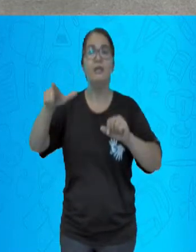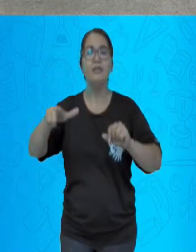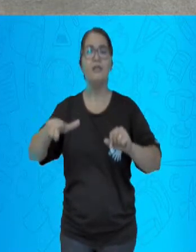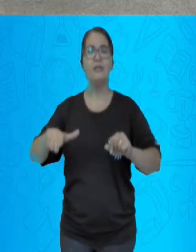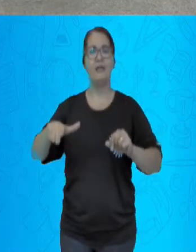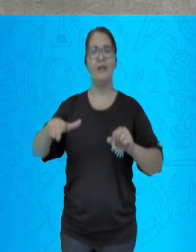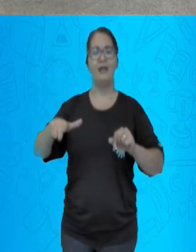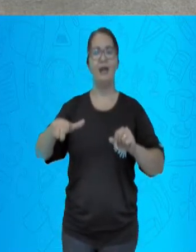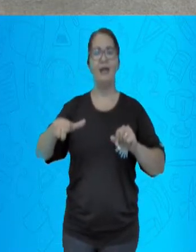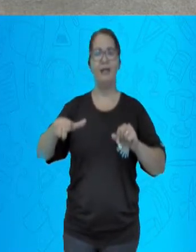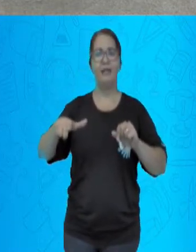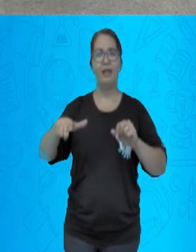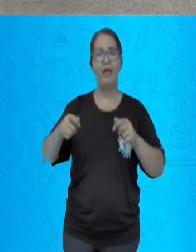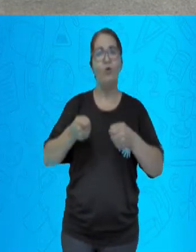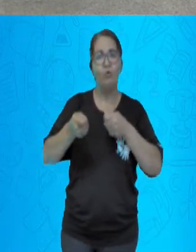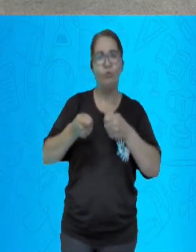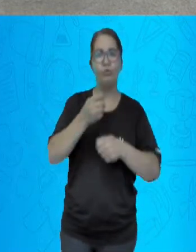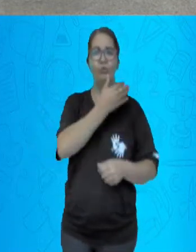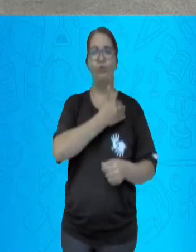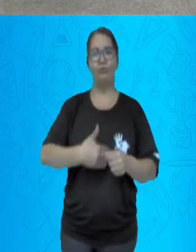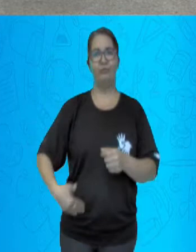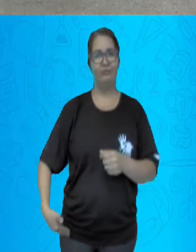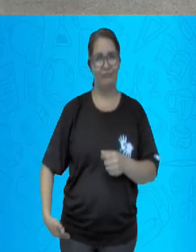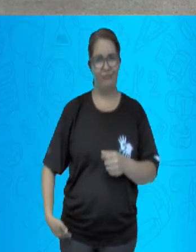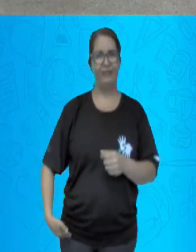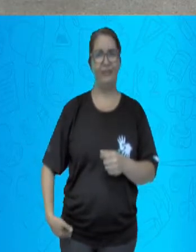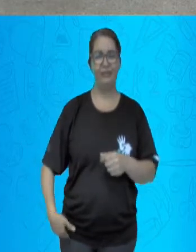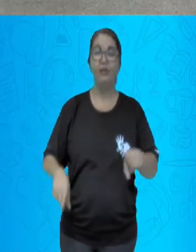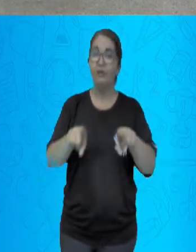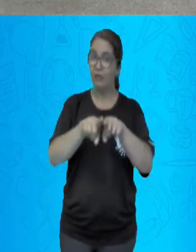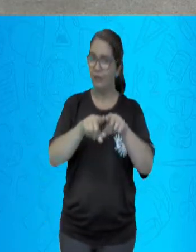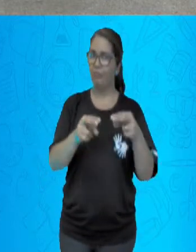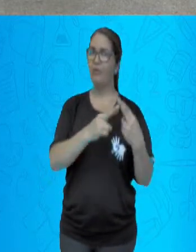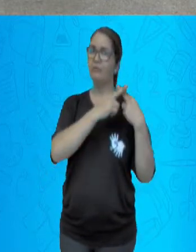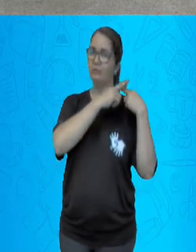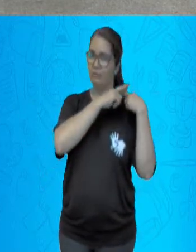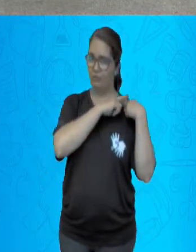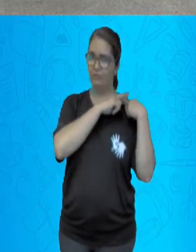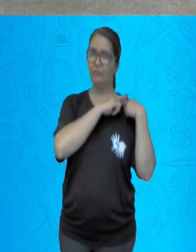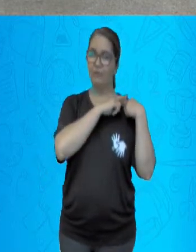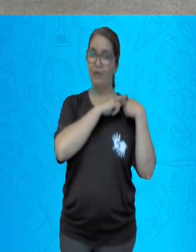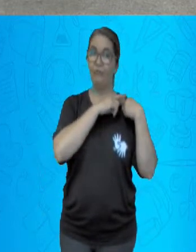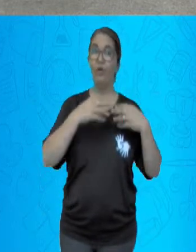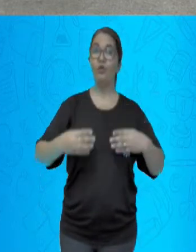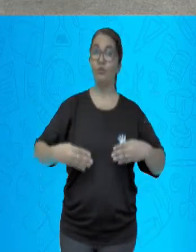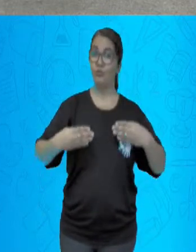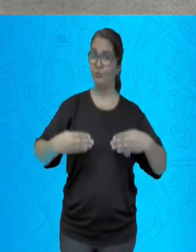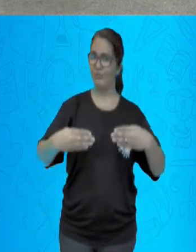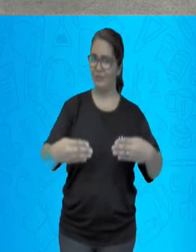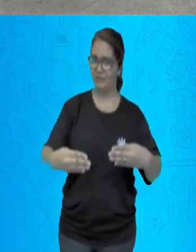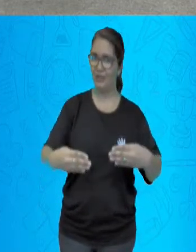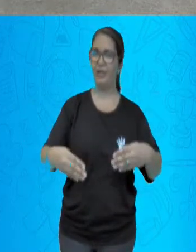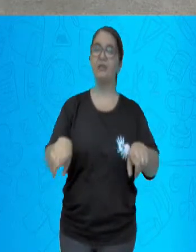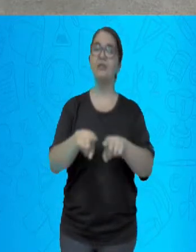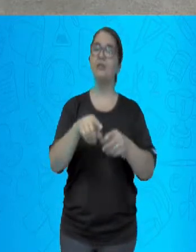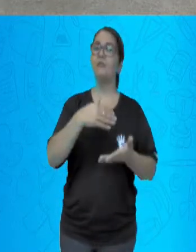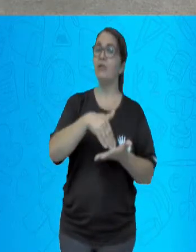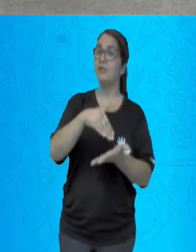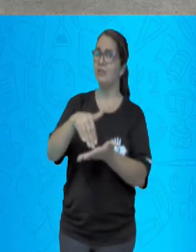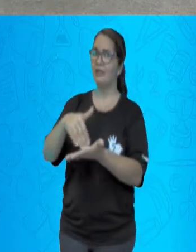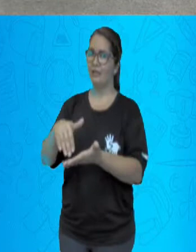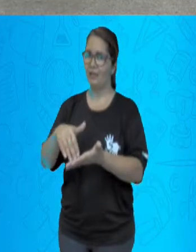tais como as funções de responsabilidade dos ministérios e secretarias no poder